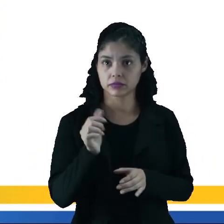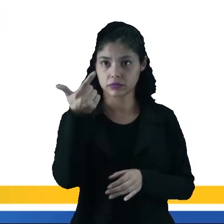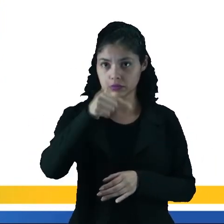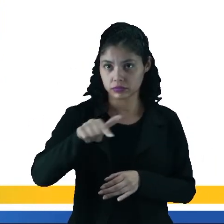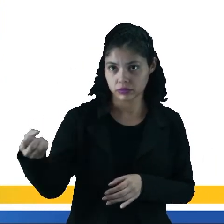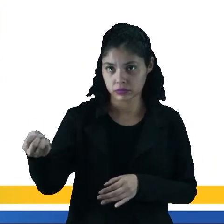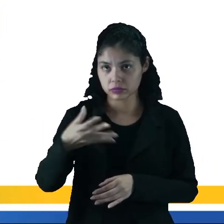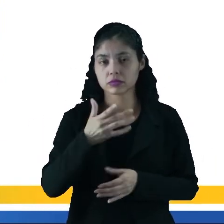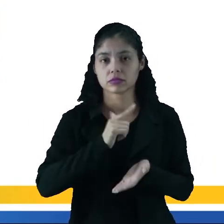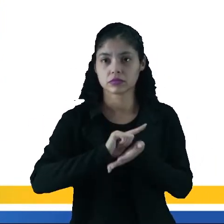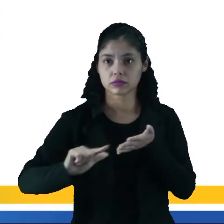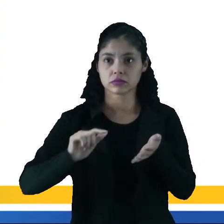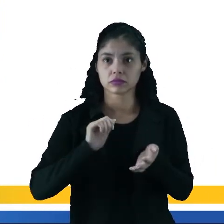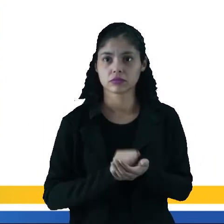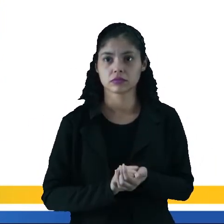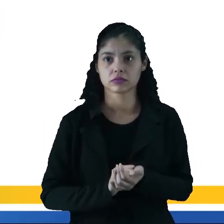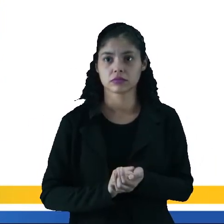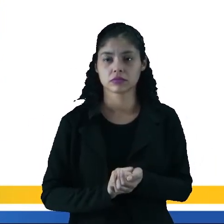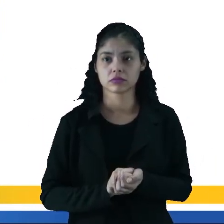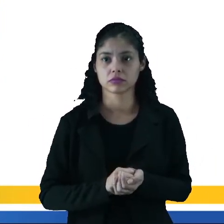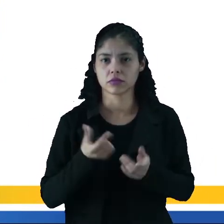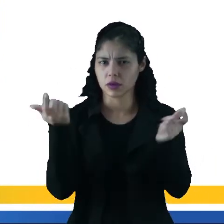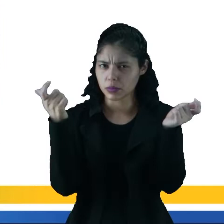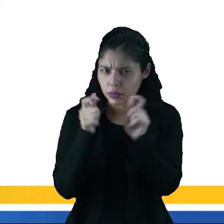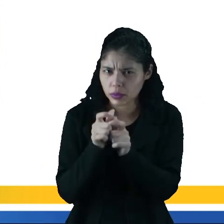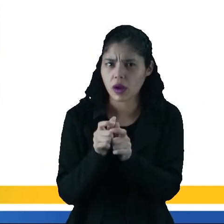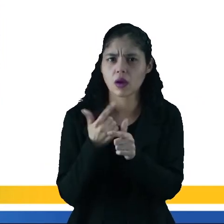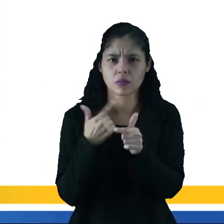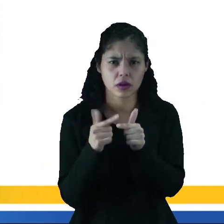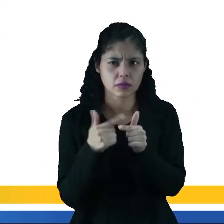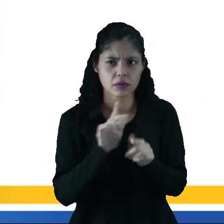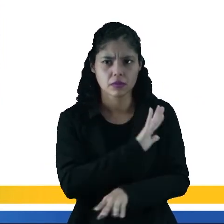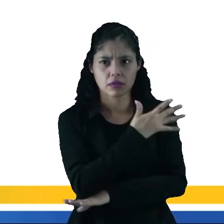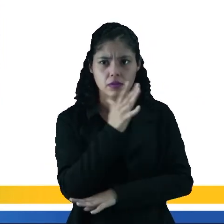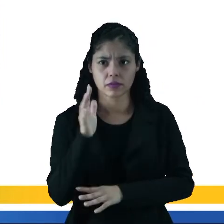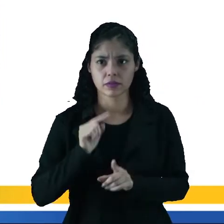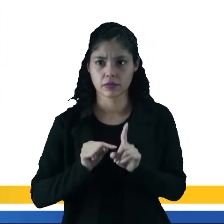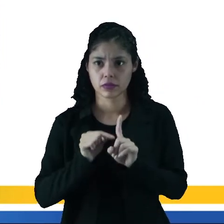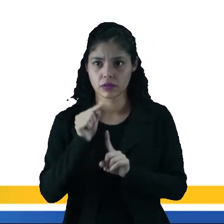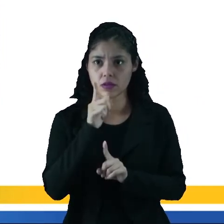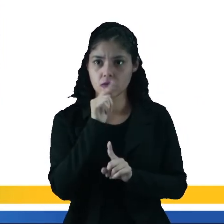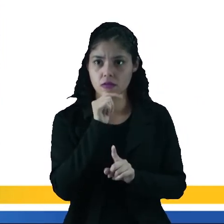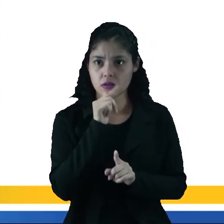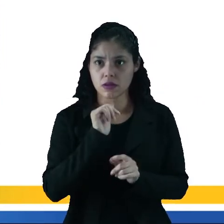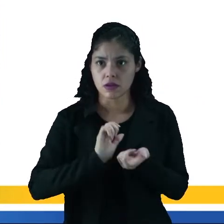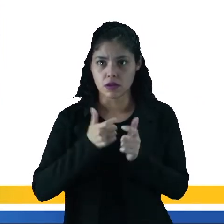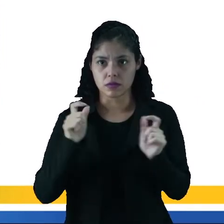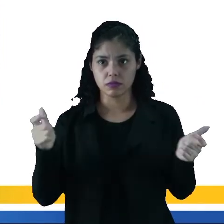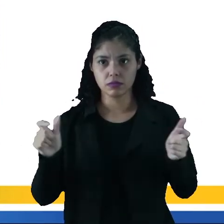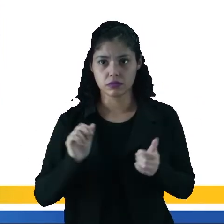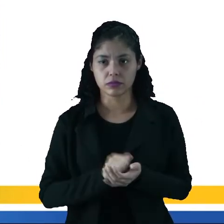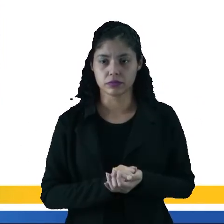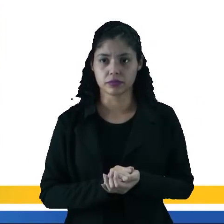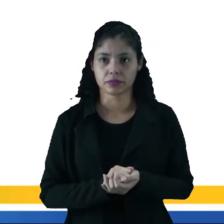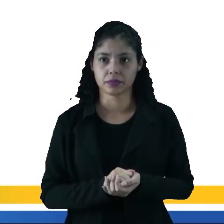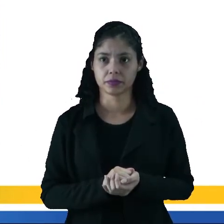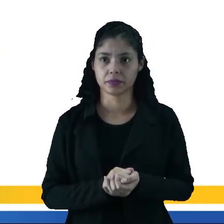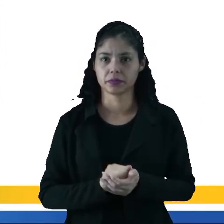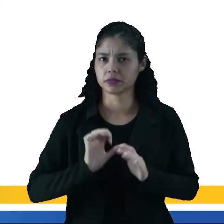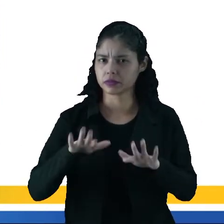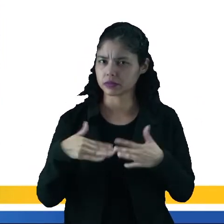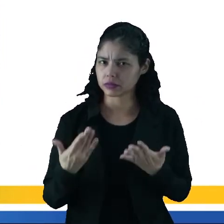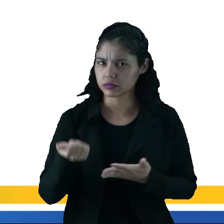renovável e limpa, o risco ao meio ambiente são mínimos, o volume de água no mar é grandioso. Quais as